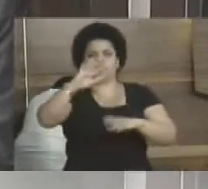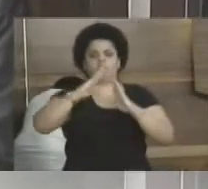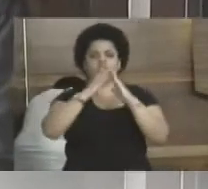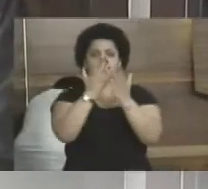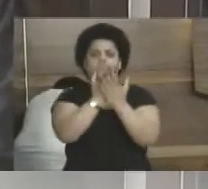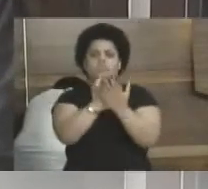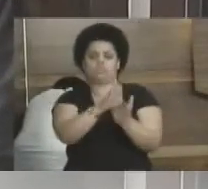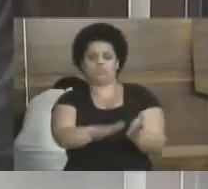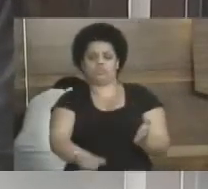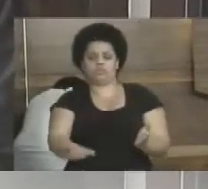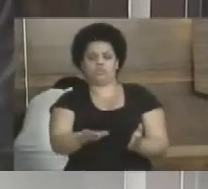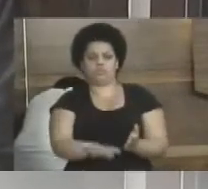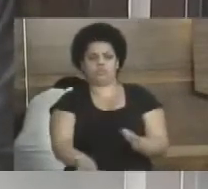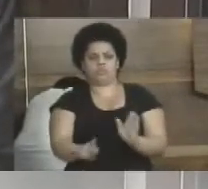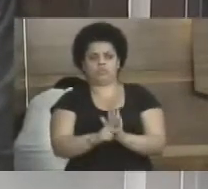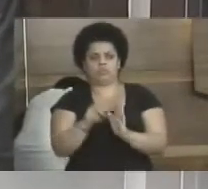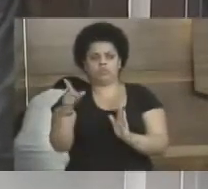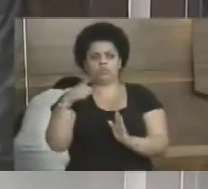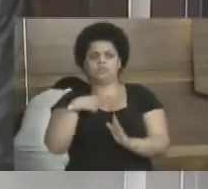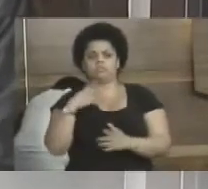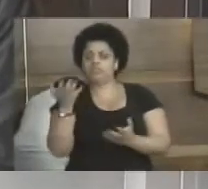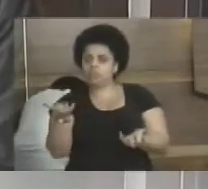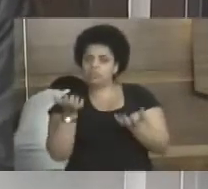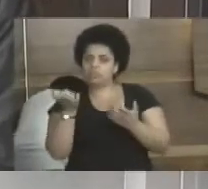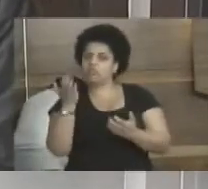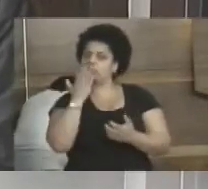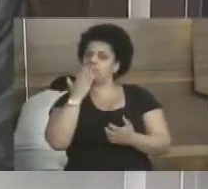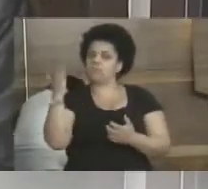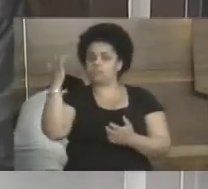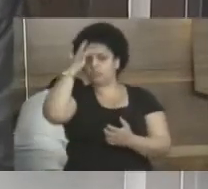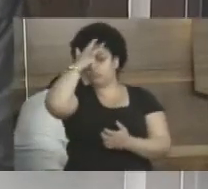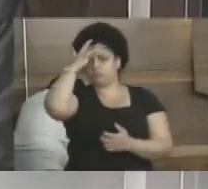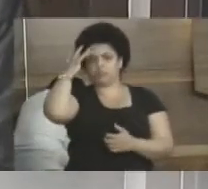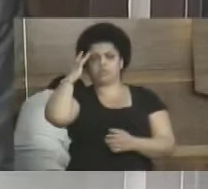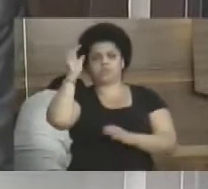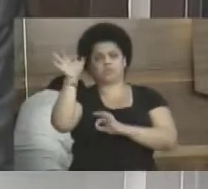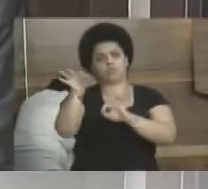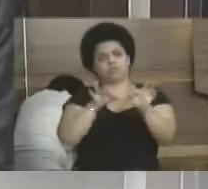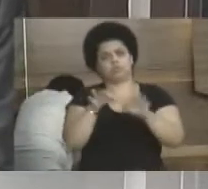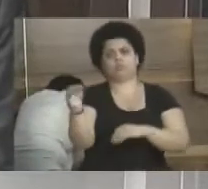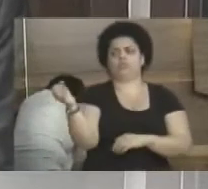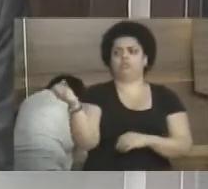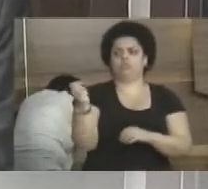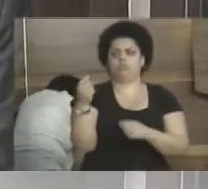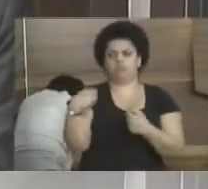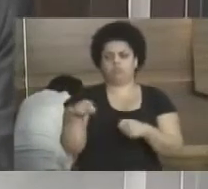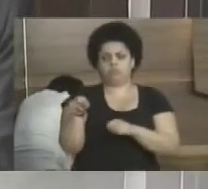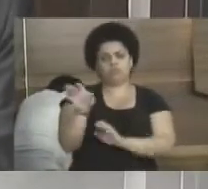lá, no Frade, lá. Pedir ao pessoal para que dê uma reforma lá. Olhe com cuidado